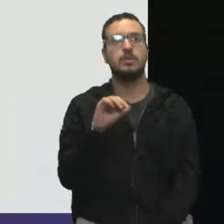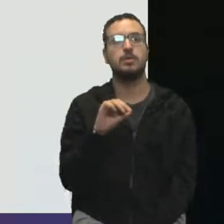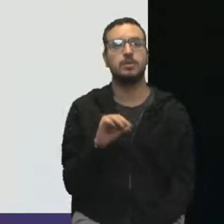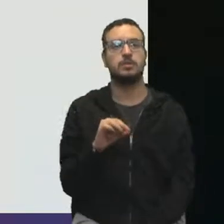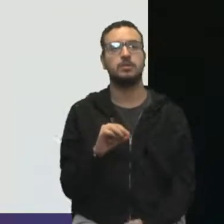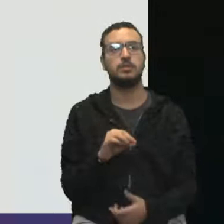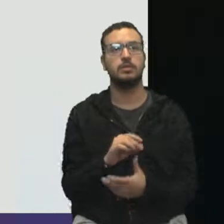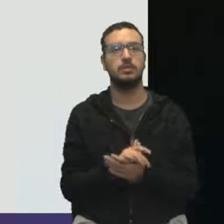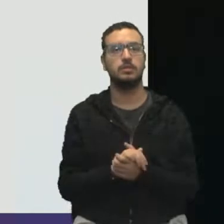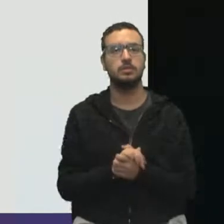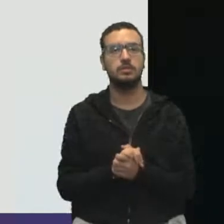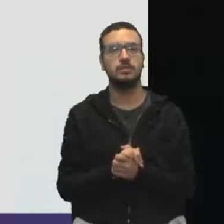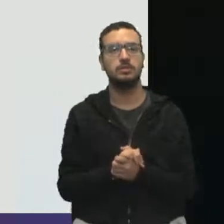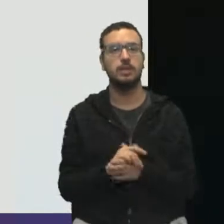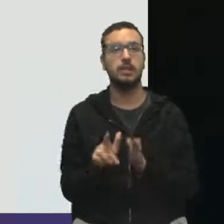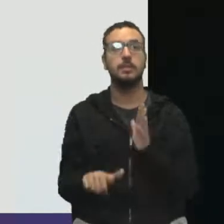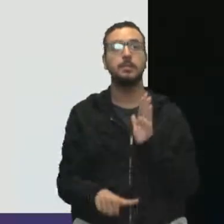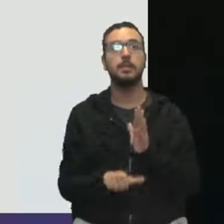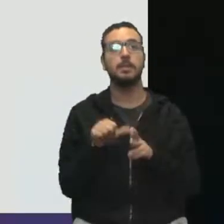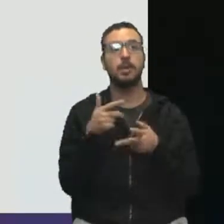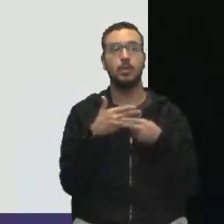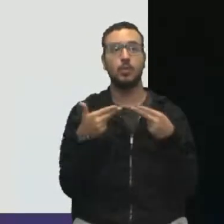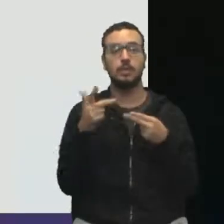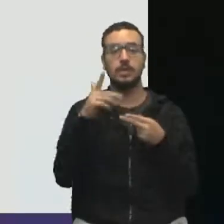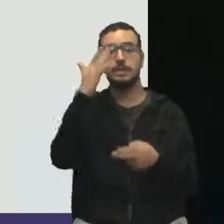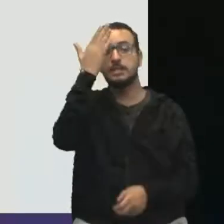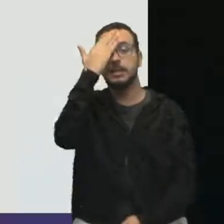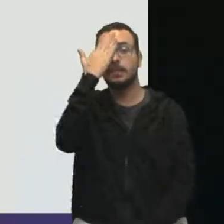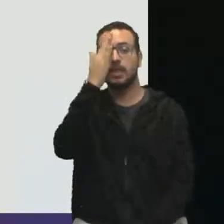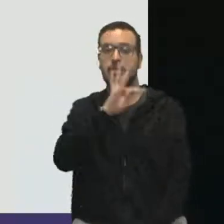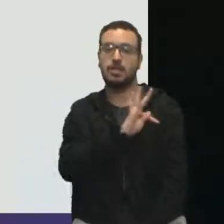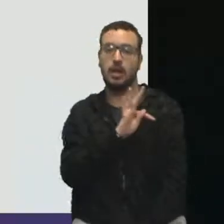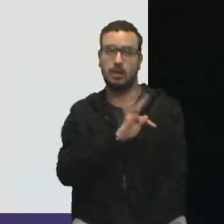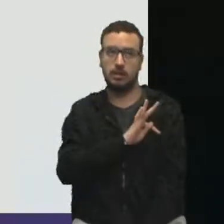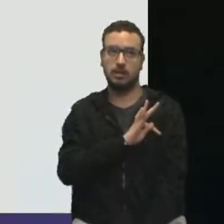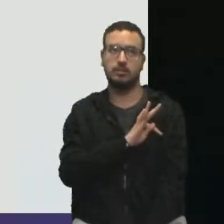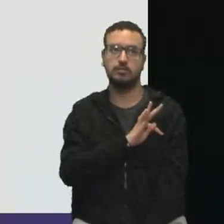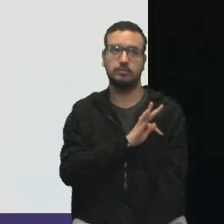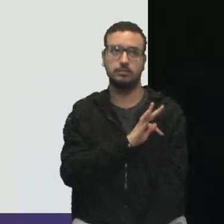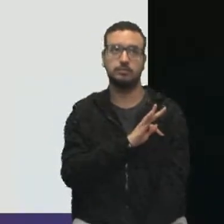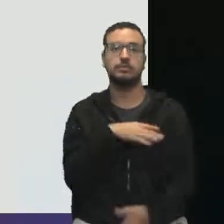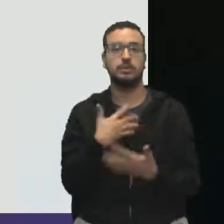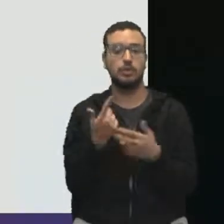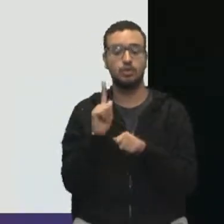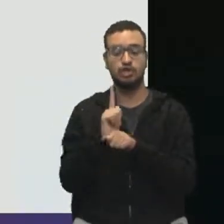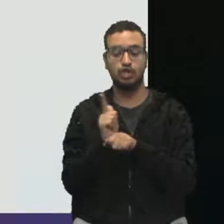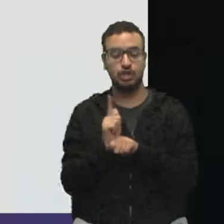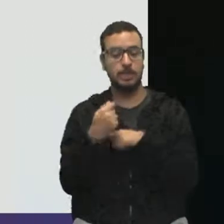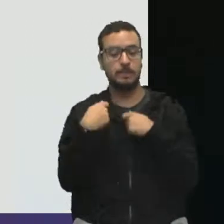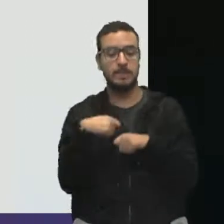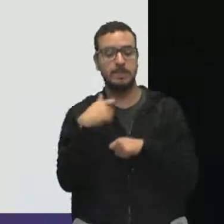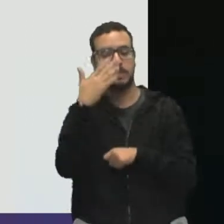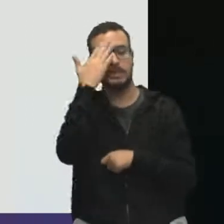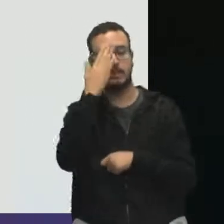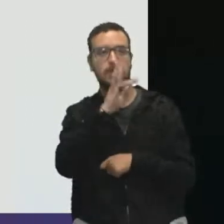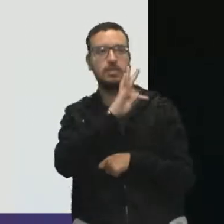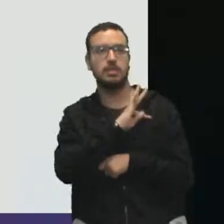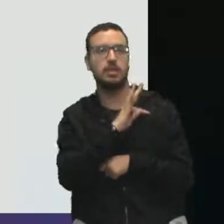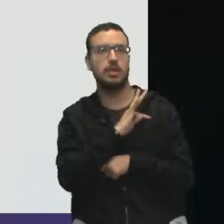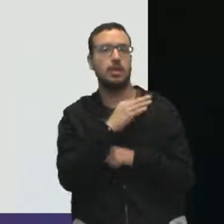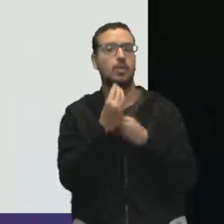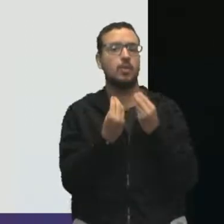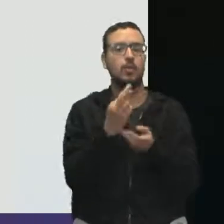competências. A primeira delas é o saber técnico. Então, o gerente tem que entender de alocação de recursos,